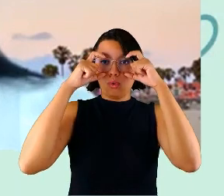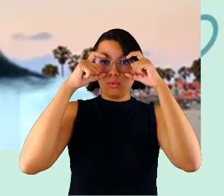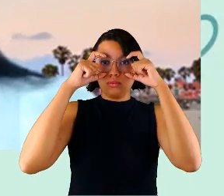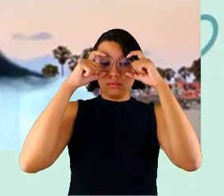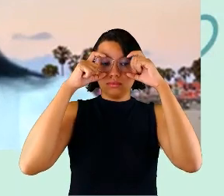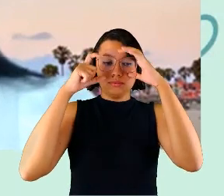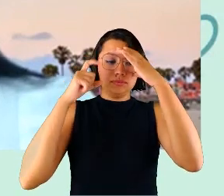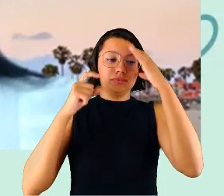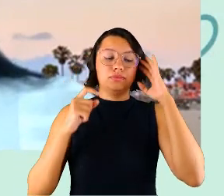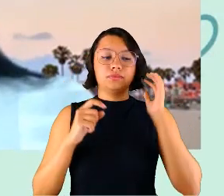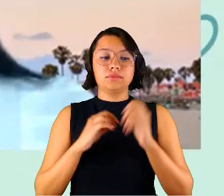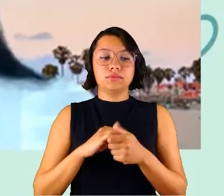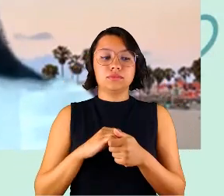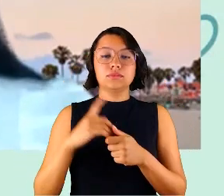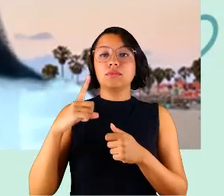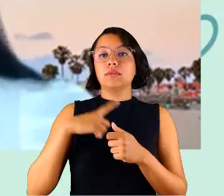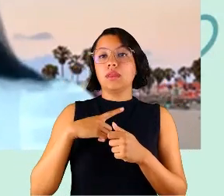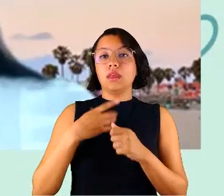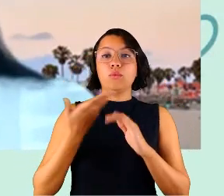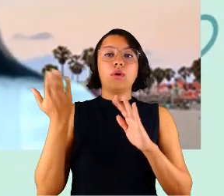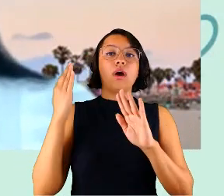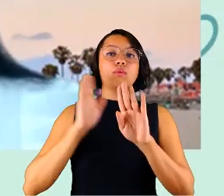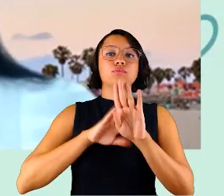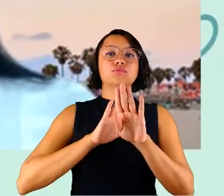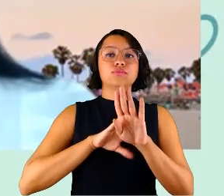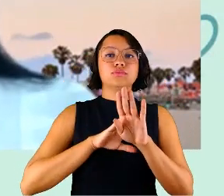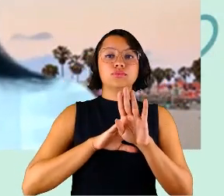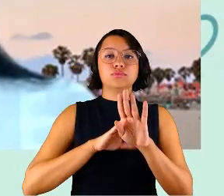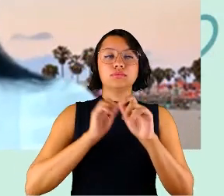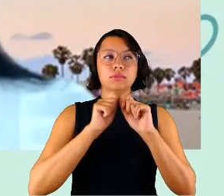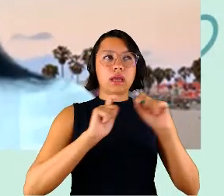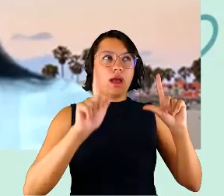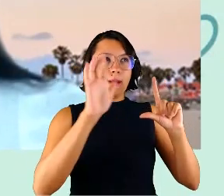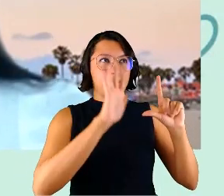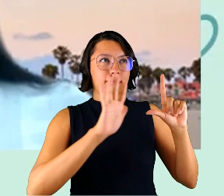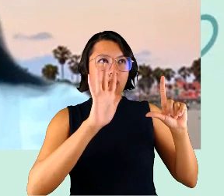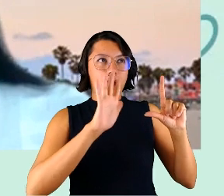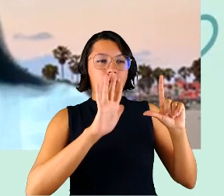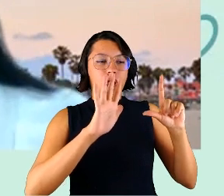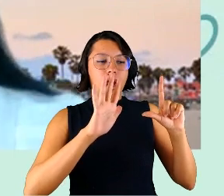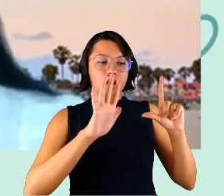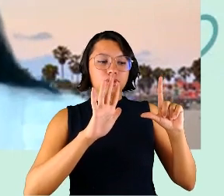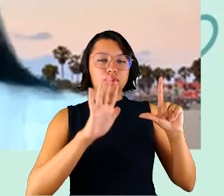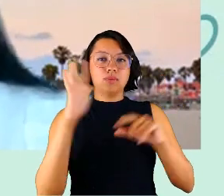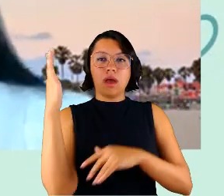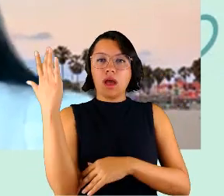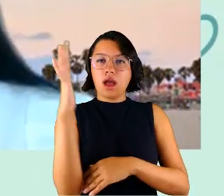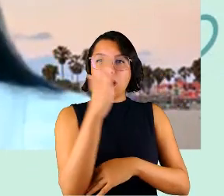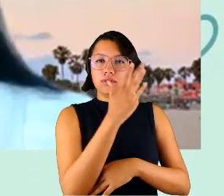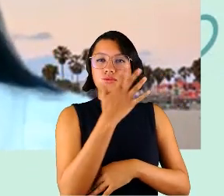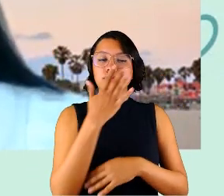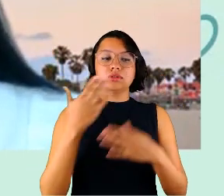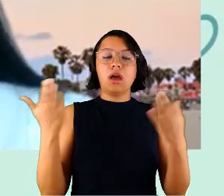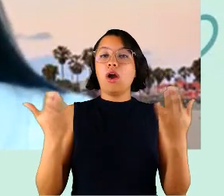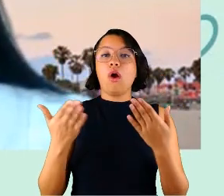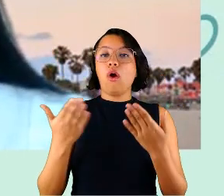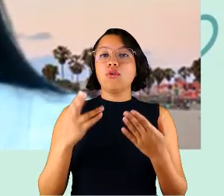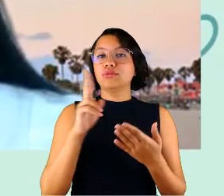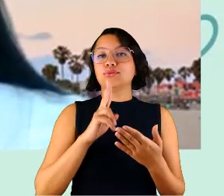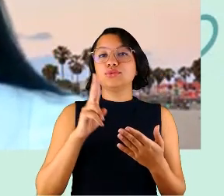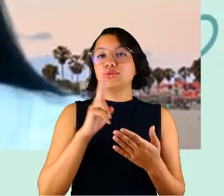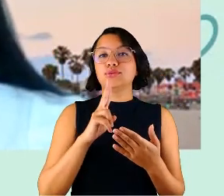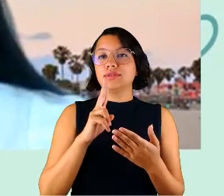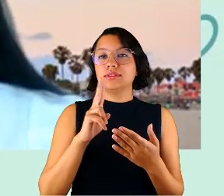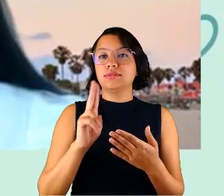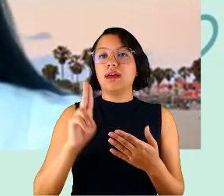tenho ao fundo uma imagem, uma paisagem. Hoje não estou com a logomarca da